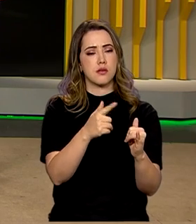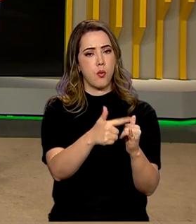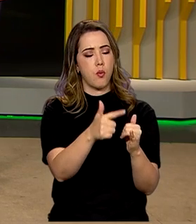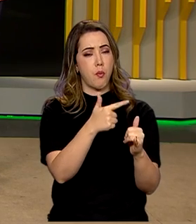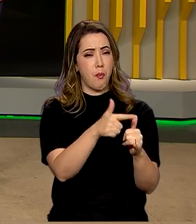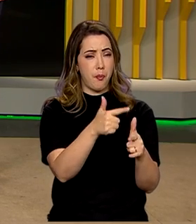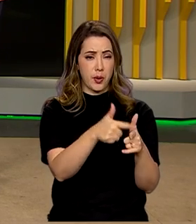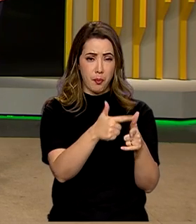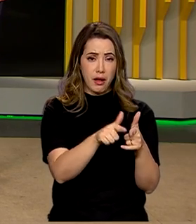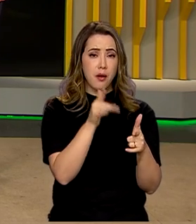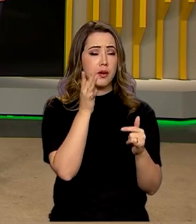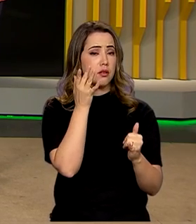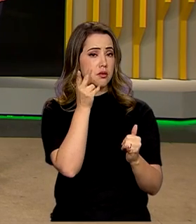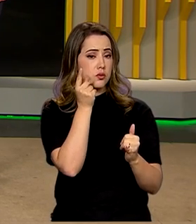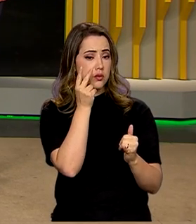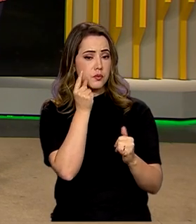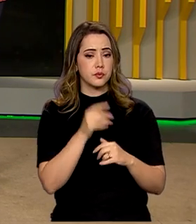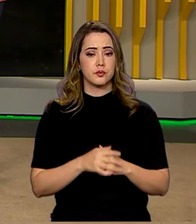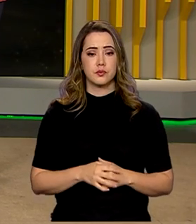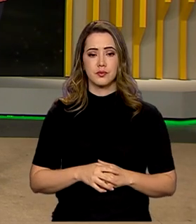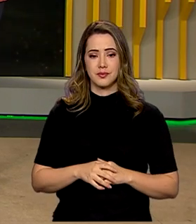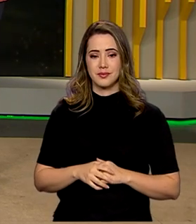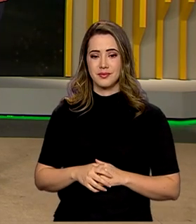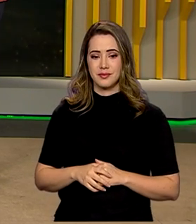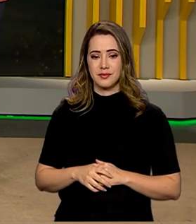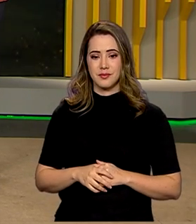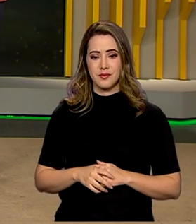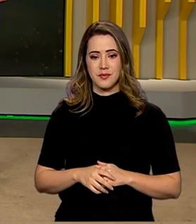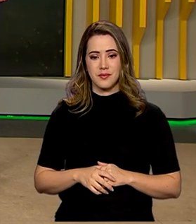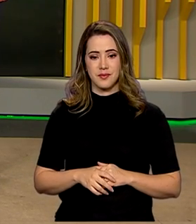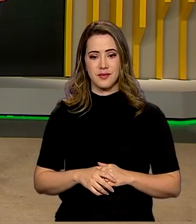para apurar... Desculpa, você pode continuar aí.